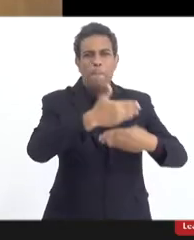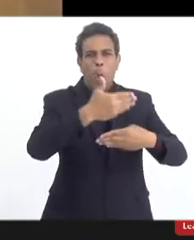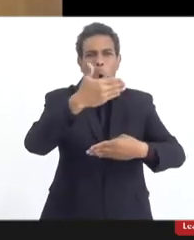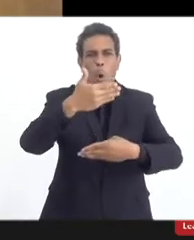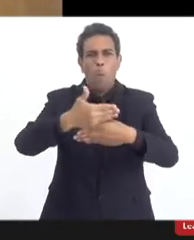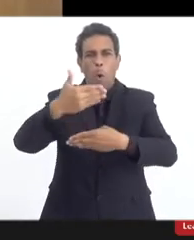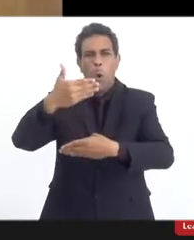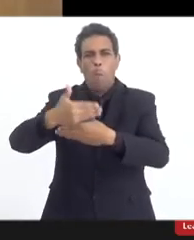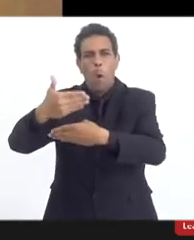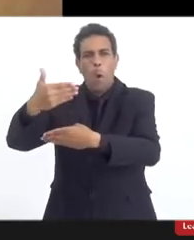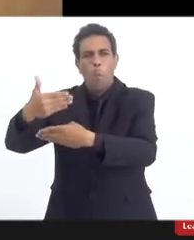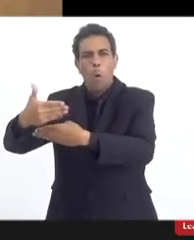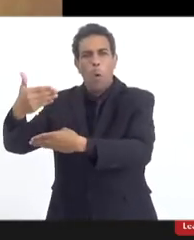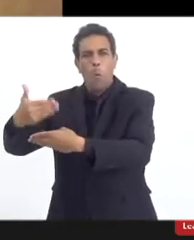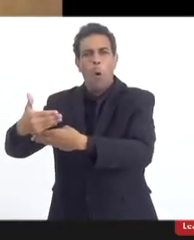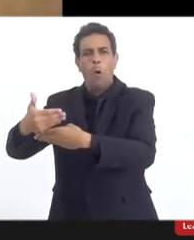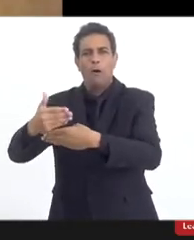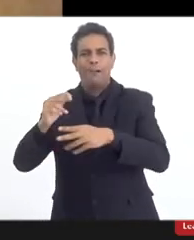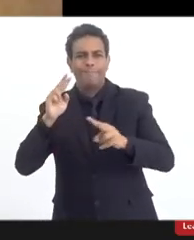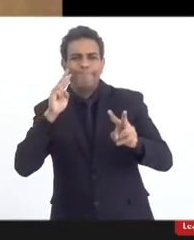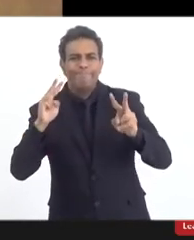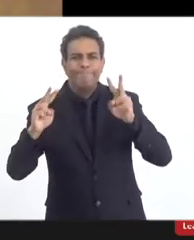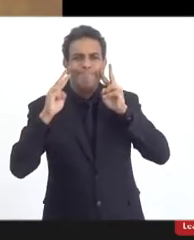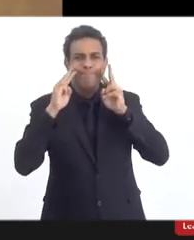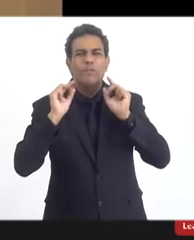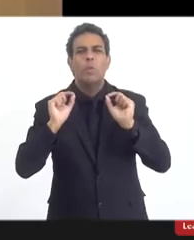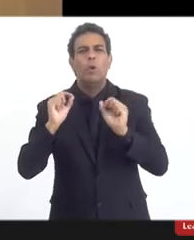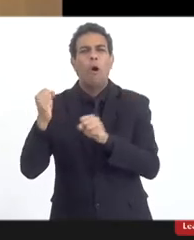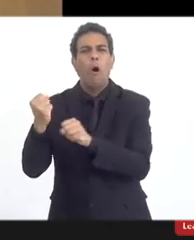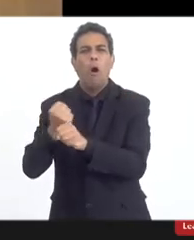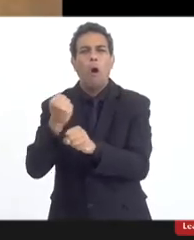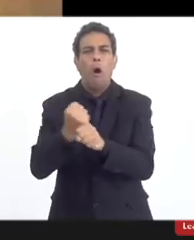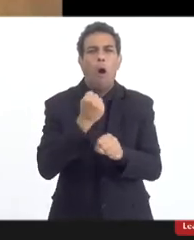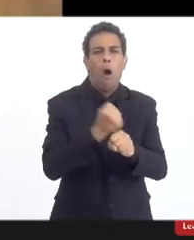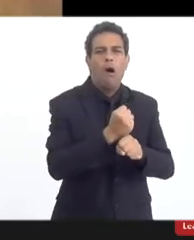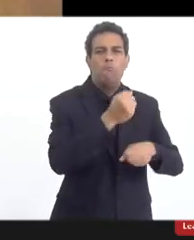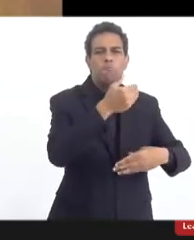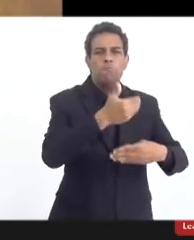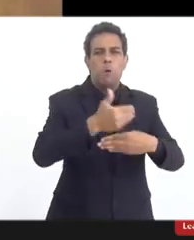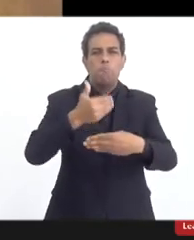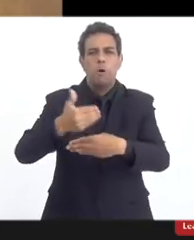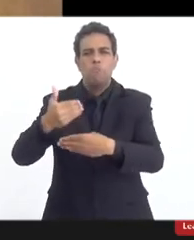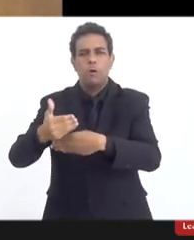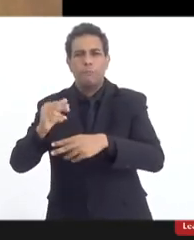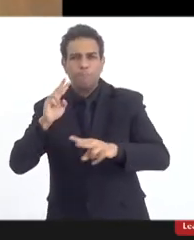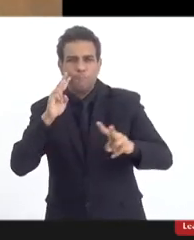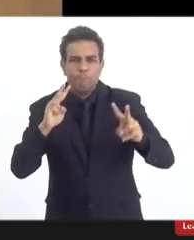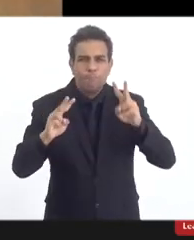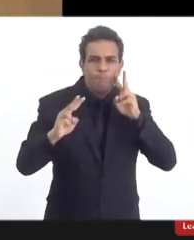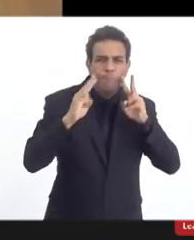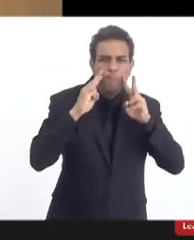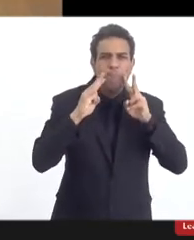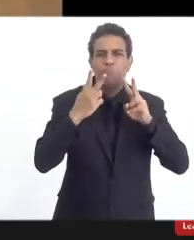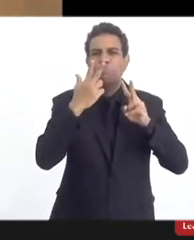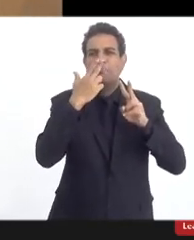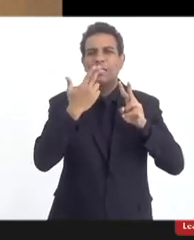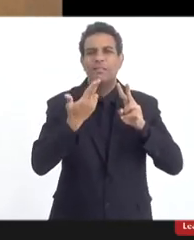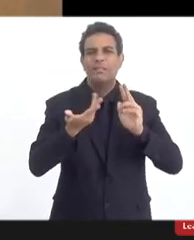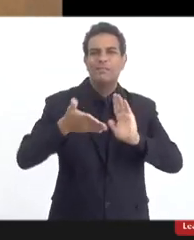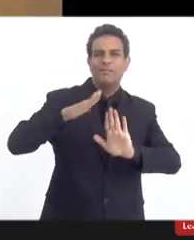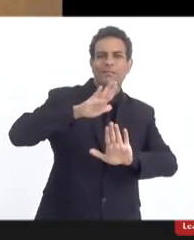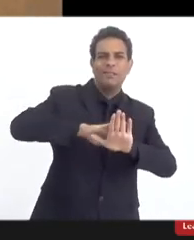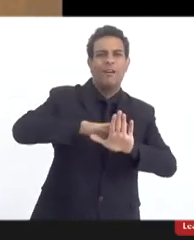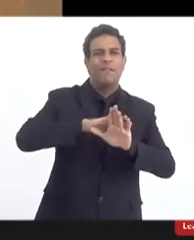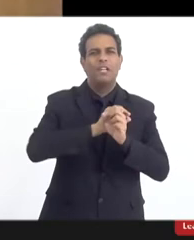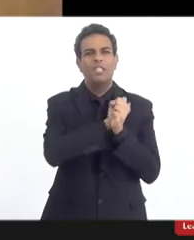quem levanta um muro, quem constrói um muro, acabará escravo dentro desses